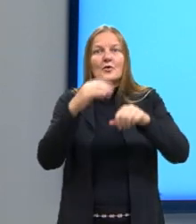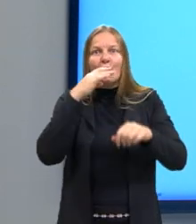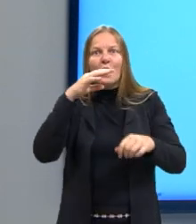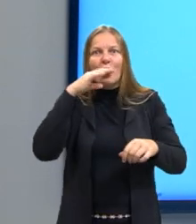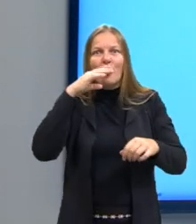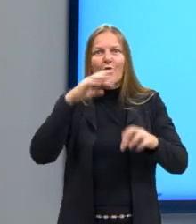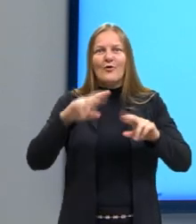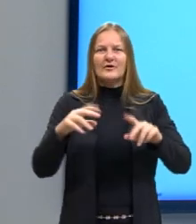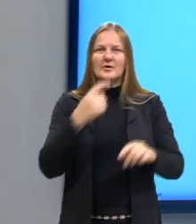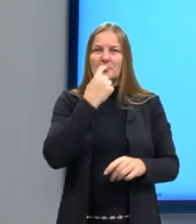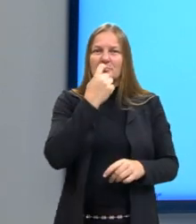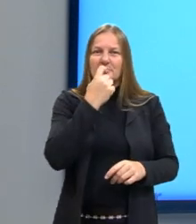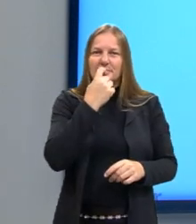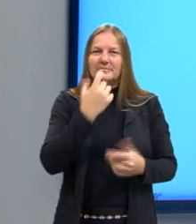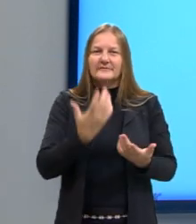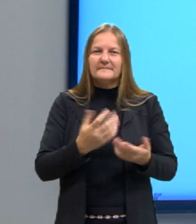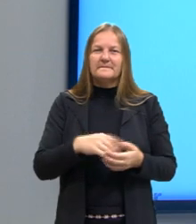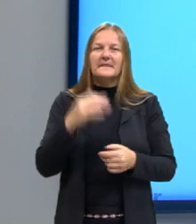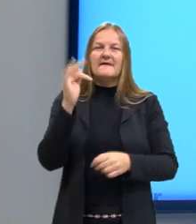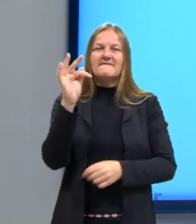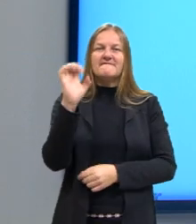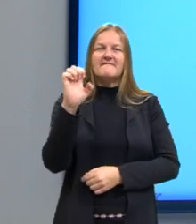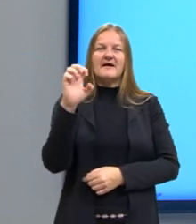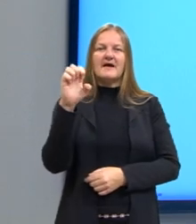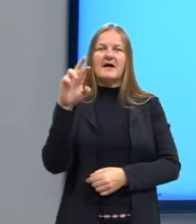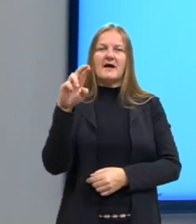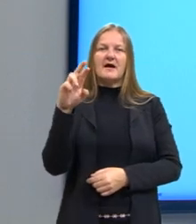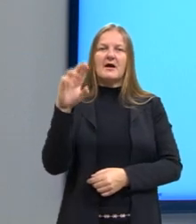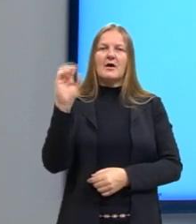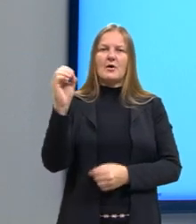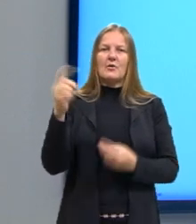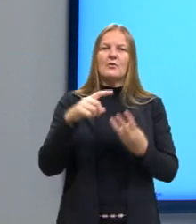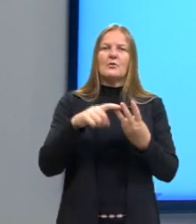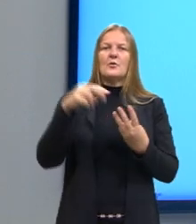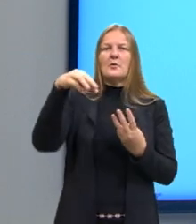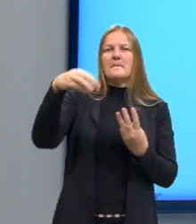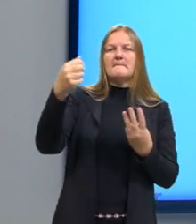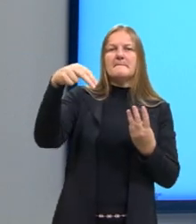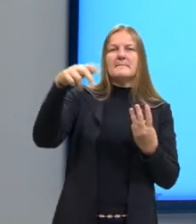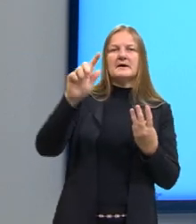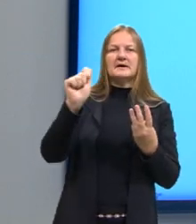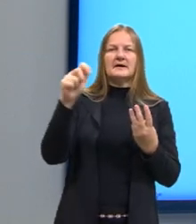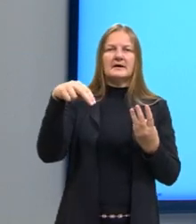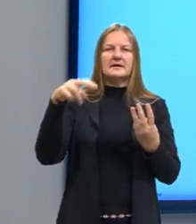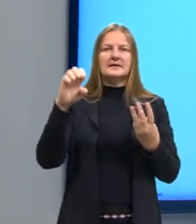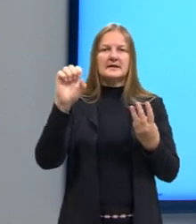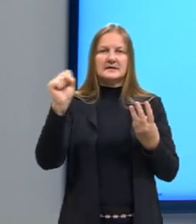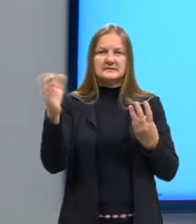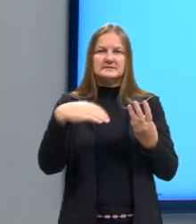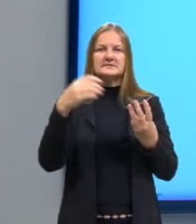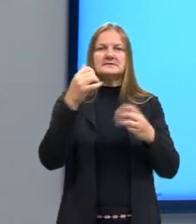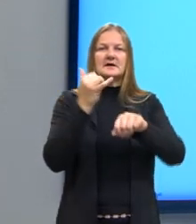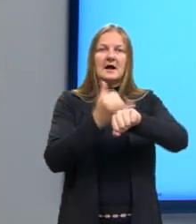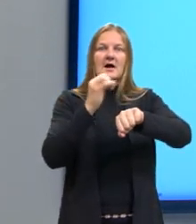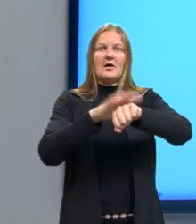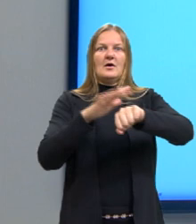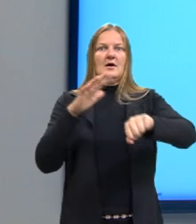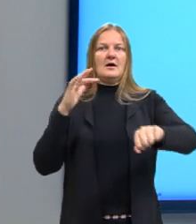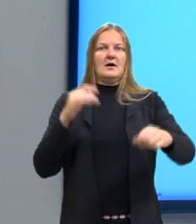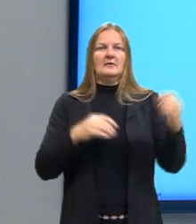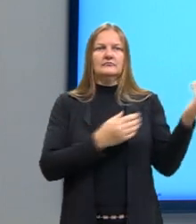coloração mais avermelhada. O óxido de manganês e óxidos de alumínio, como este aqui,